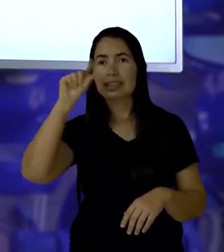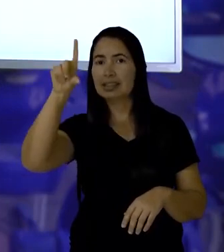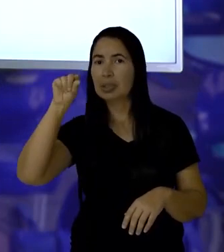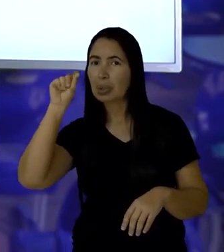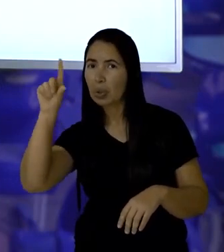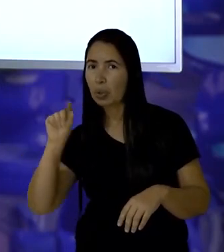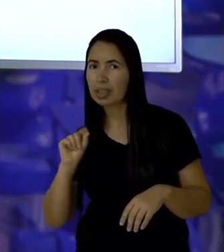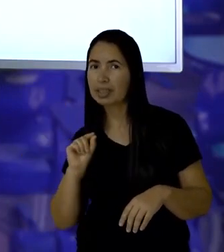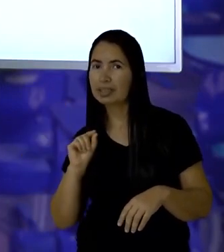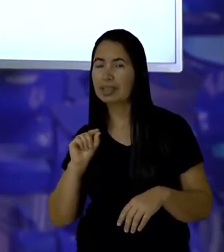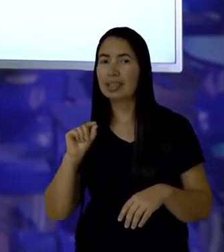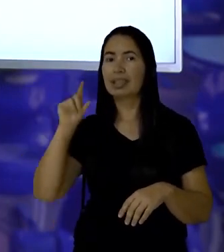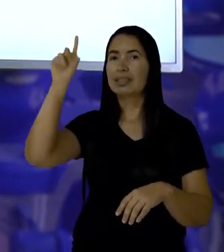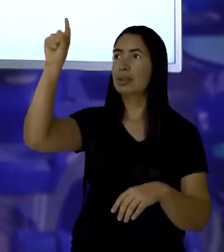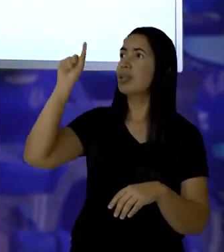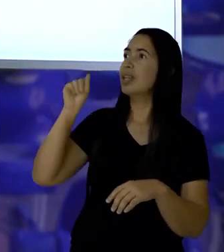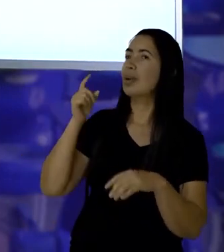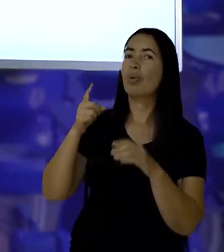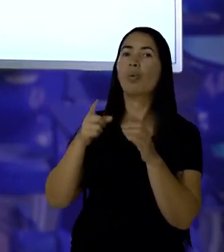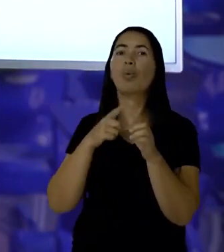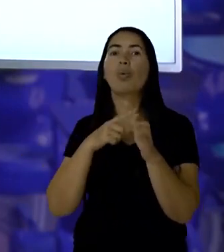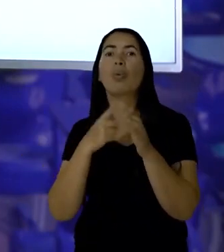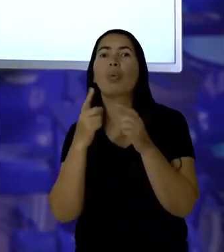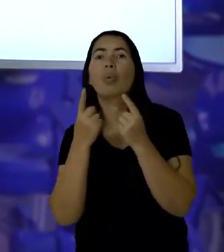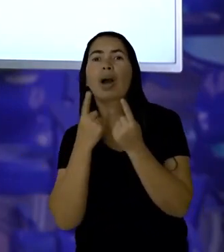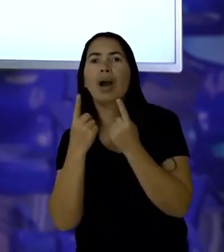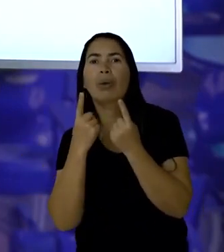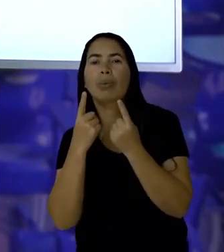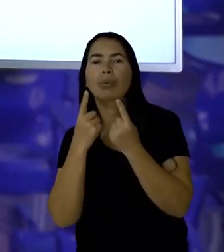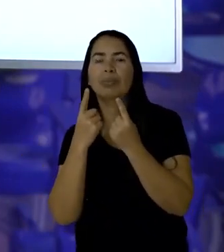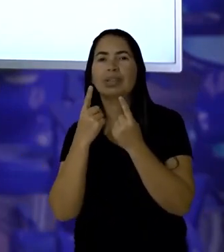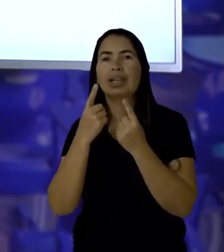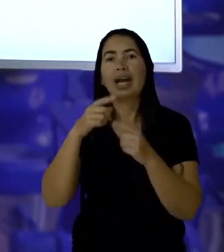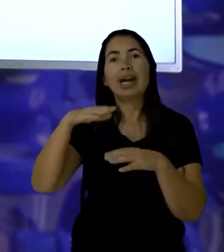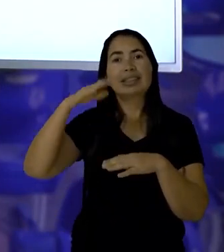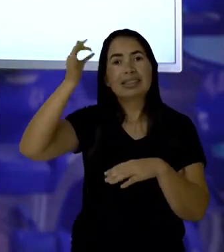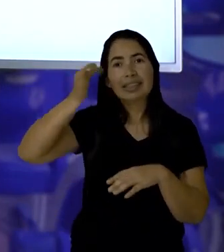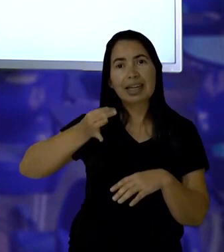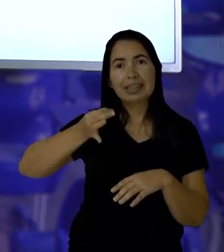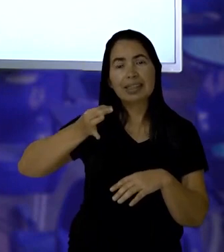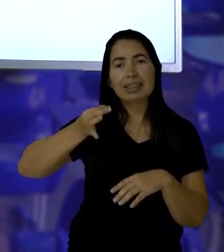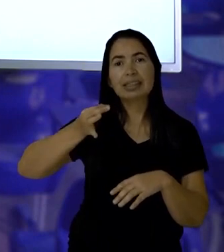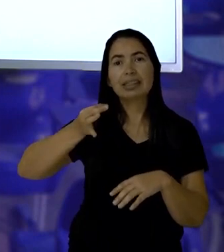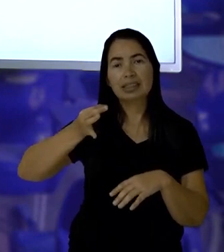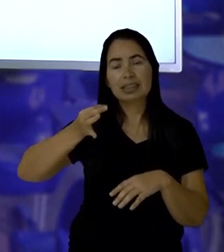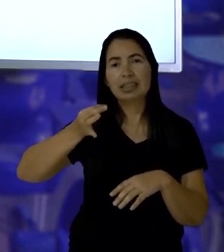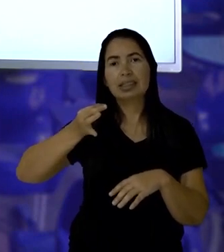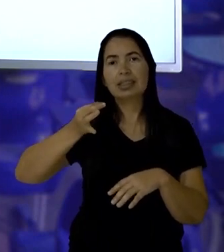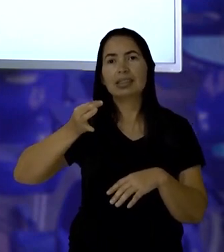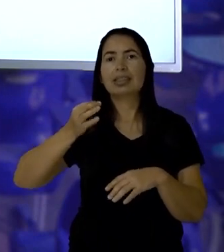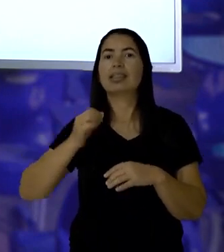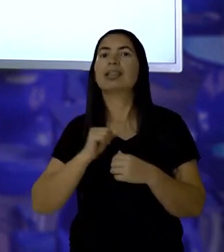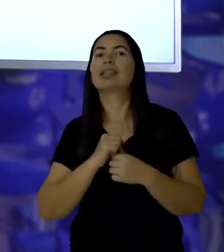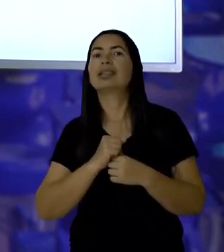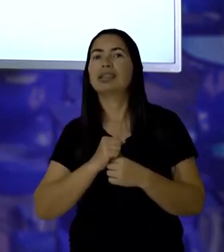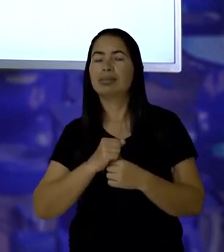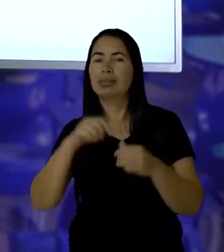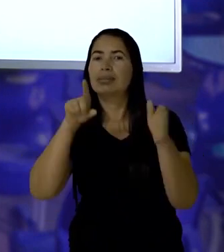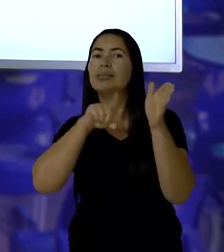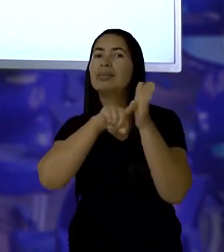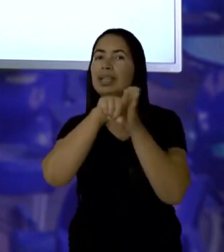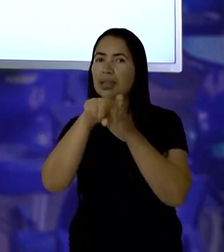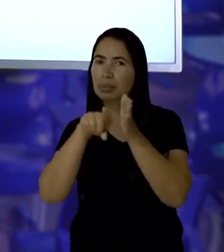alternativas, vamos escolher qual nós consideramos que ela serve para